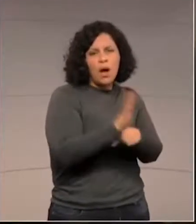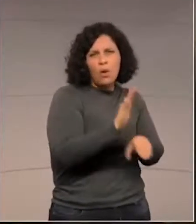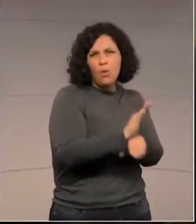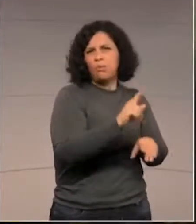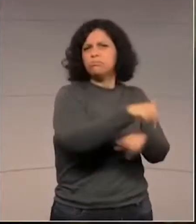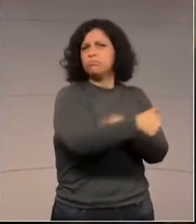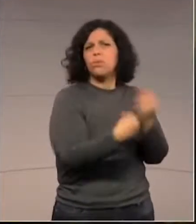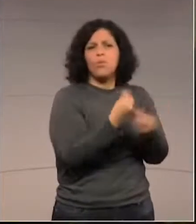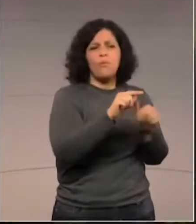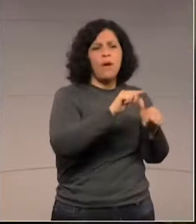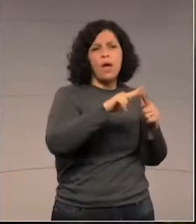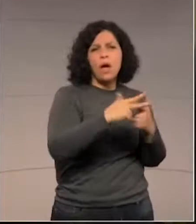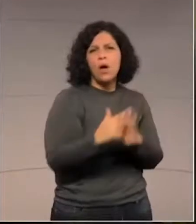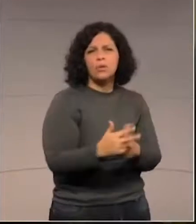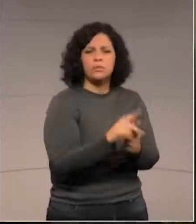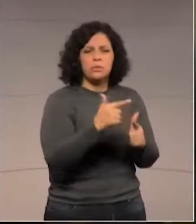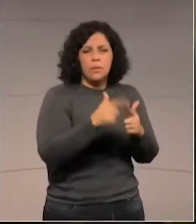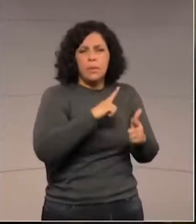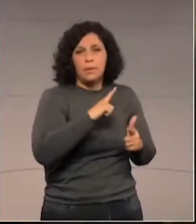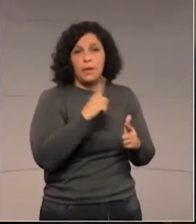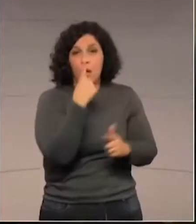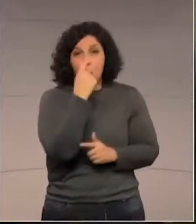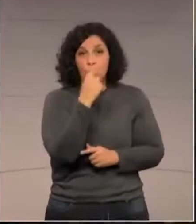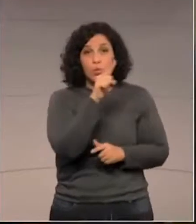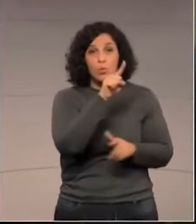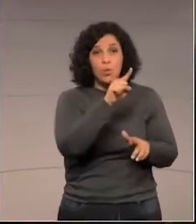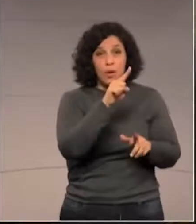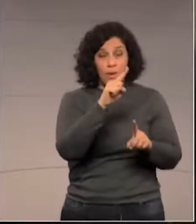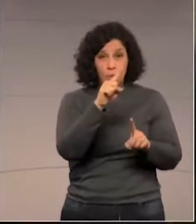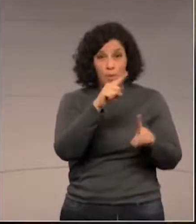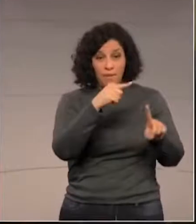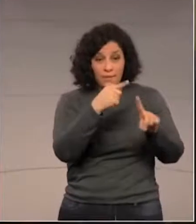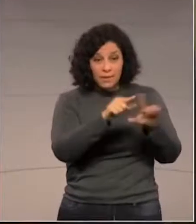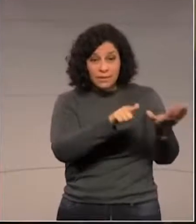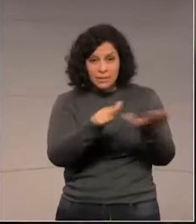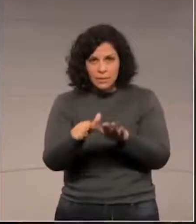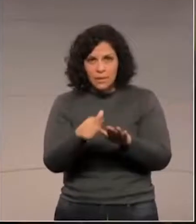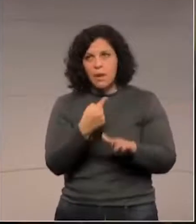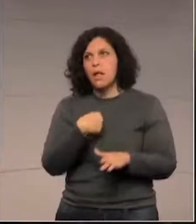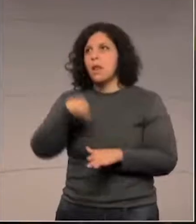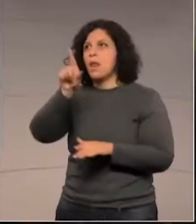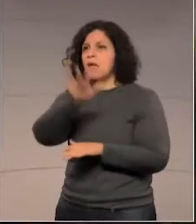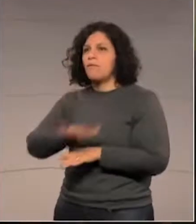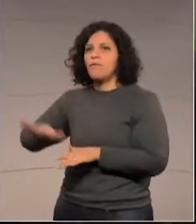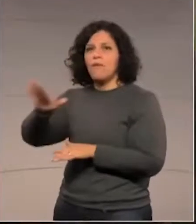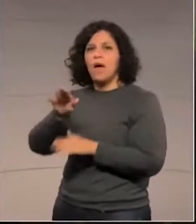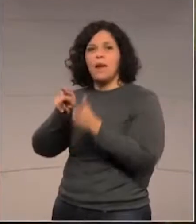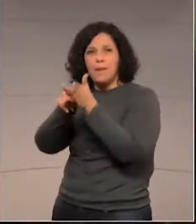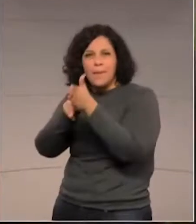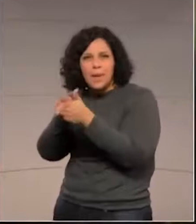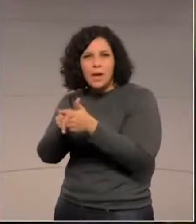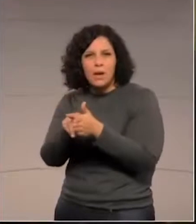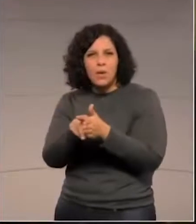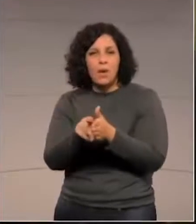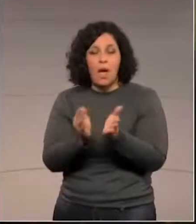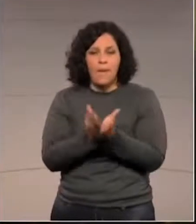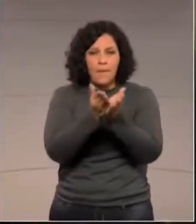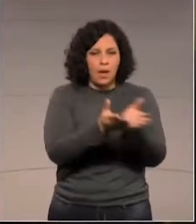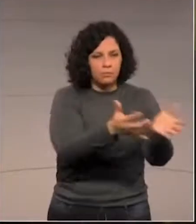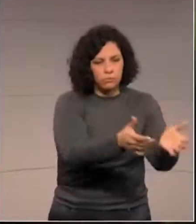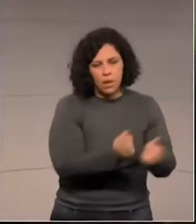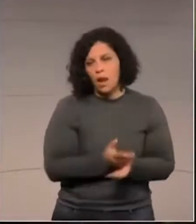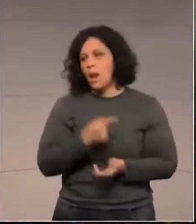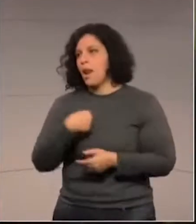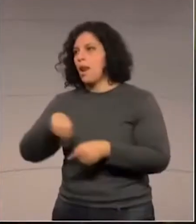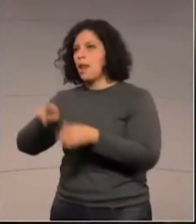semana, esse lixo é levado para o aterro no continente. Então, uma situação grave.